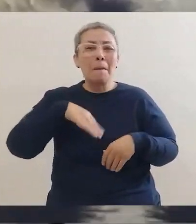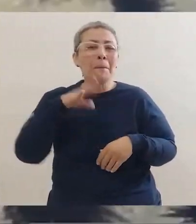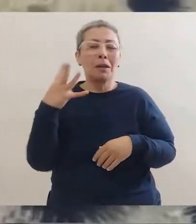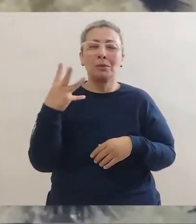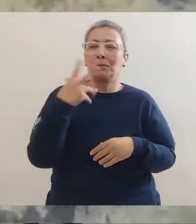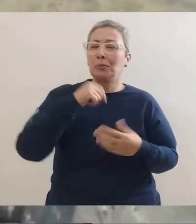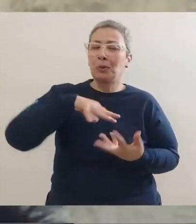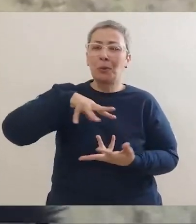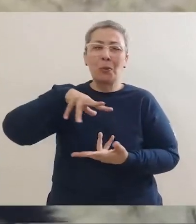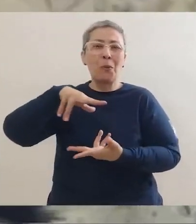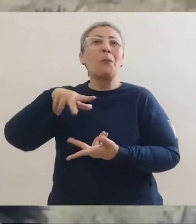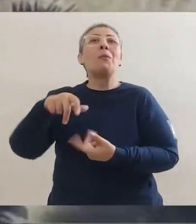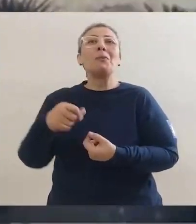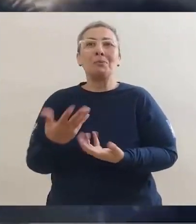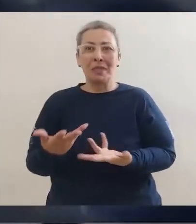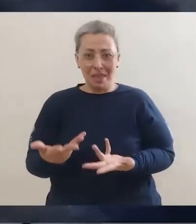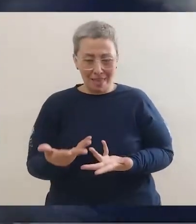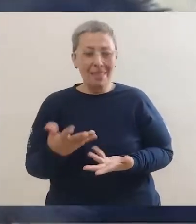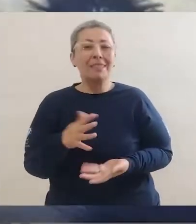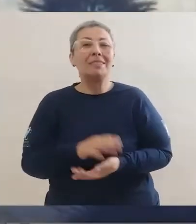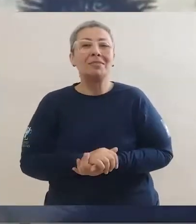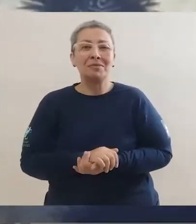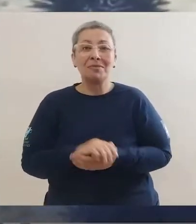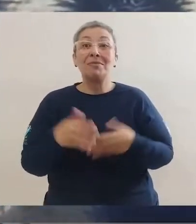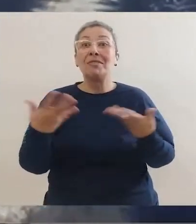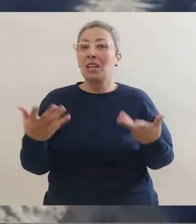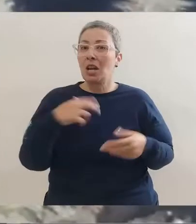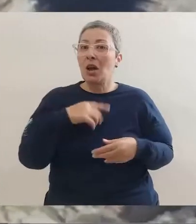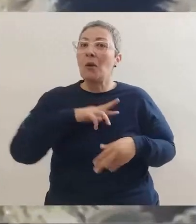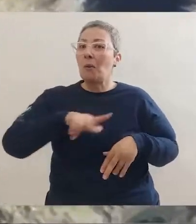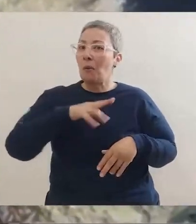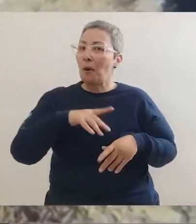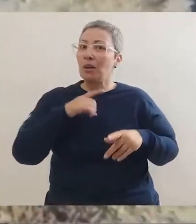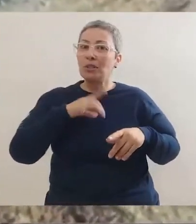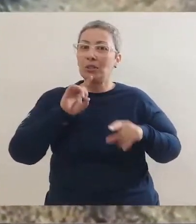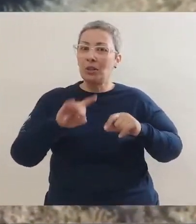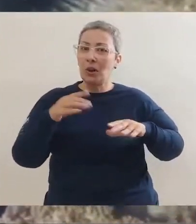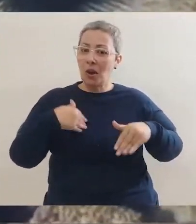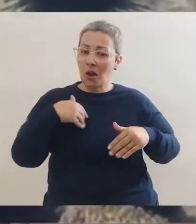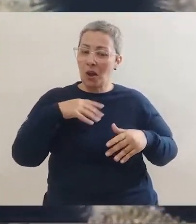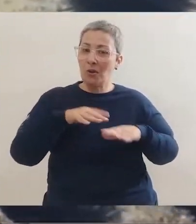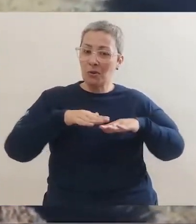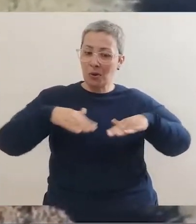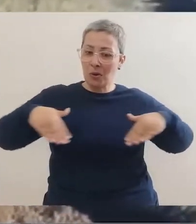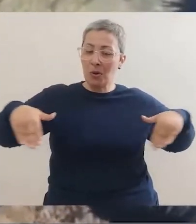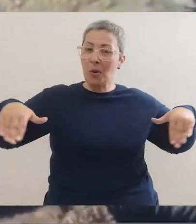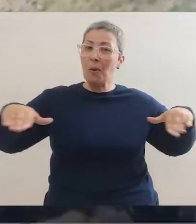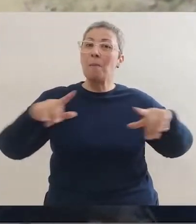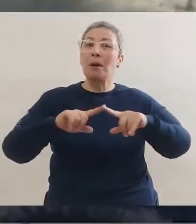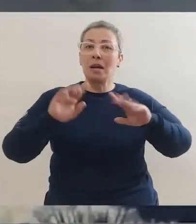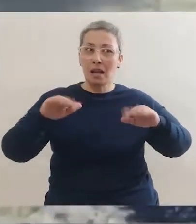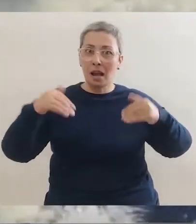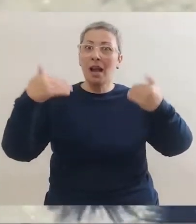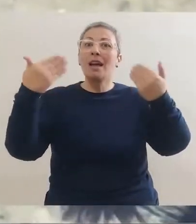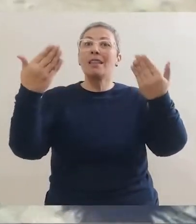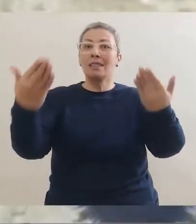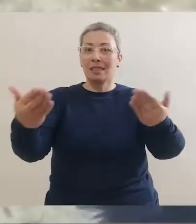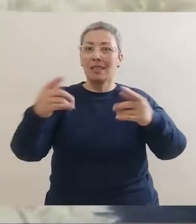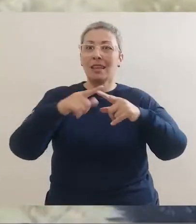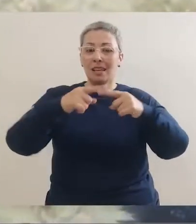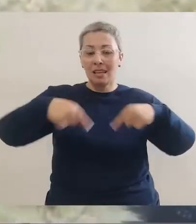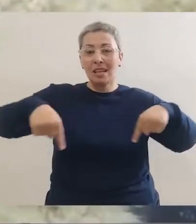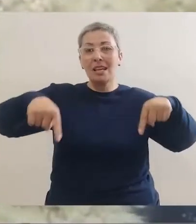que estão entre as mais bonitas do planeta. É, não só as que ficam aqui na parte do